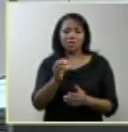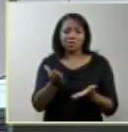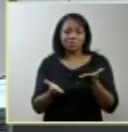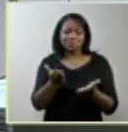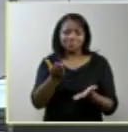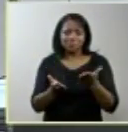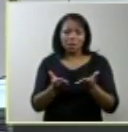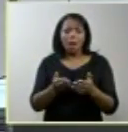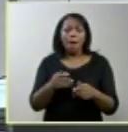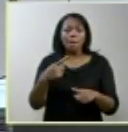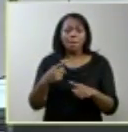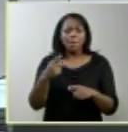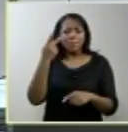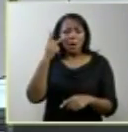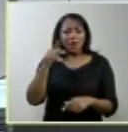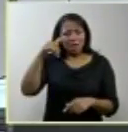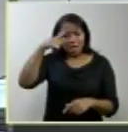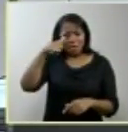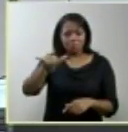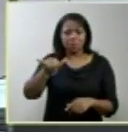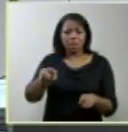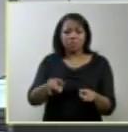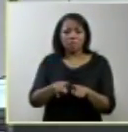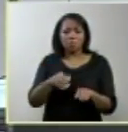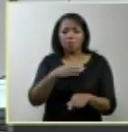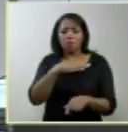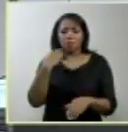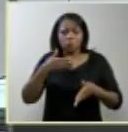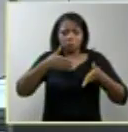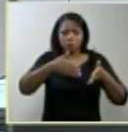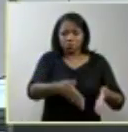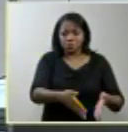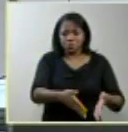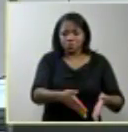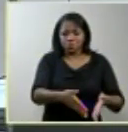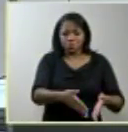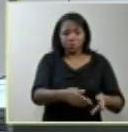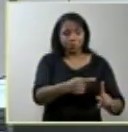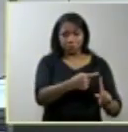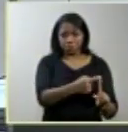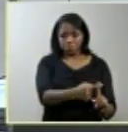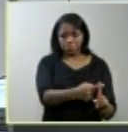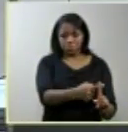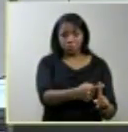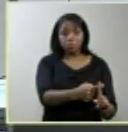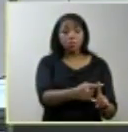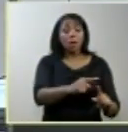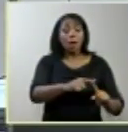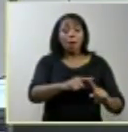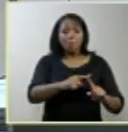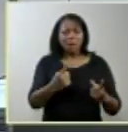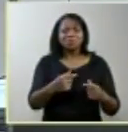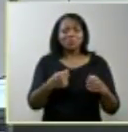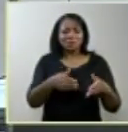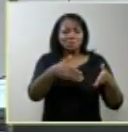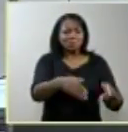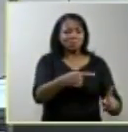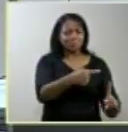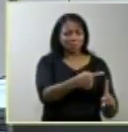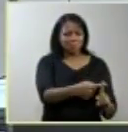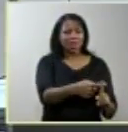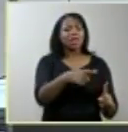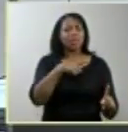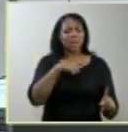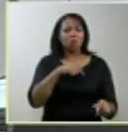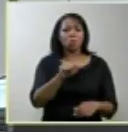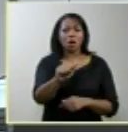o sofrimento adicional do enterro um feto com mais de 500 gramas necessita ser enterrado e ter atestado